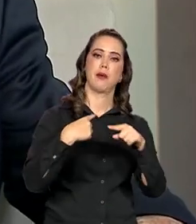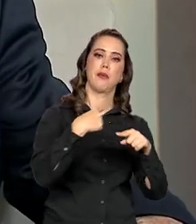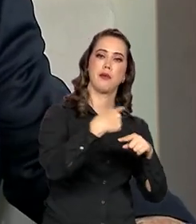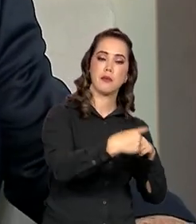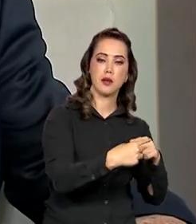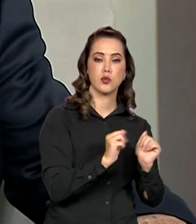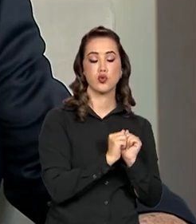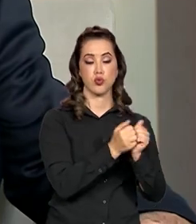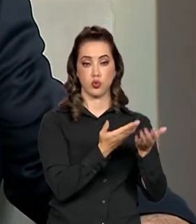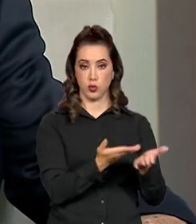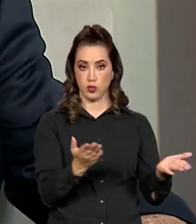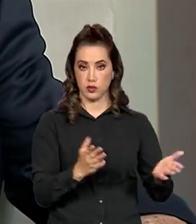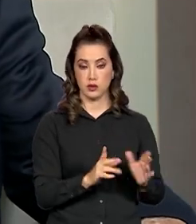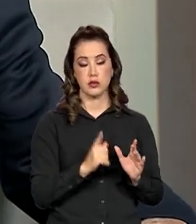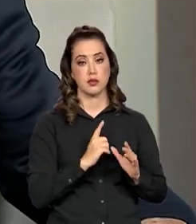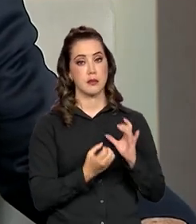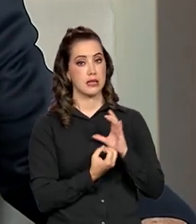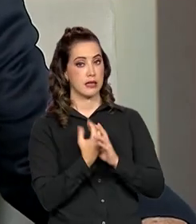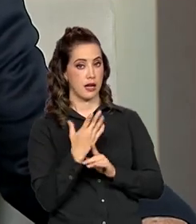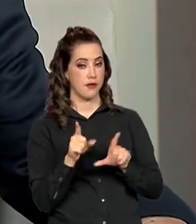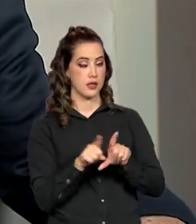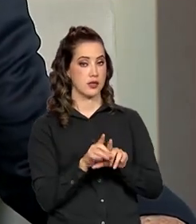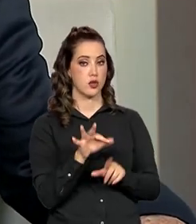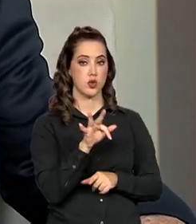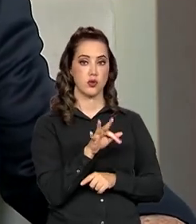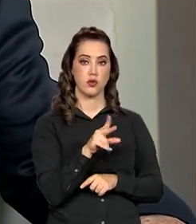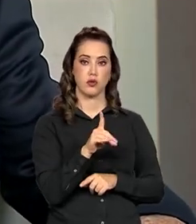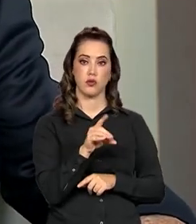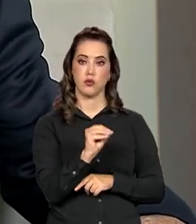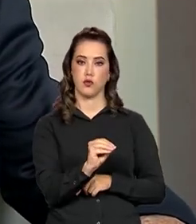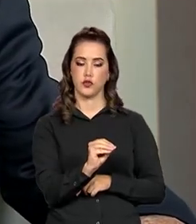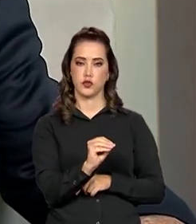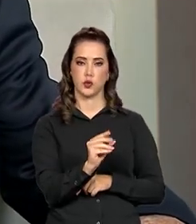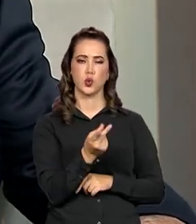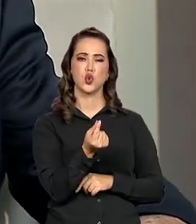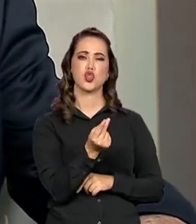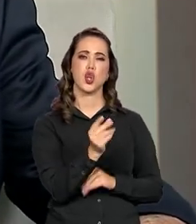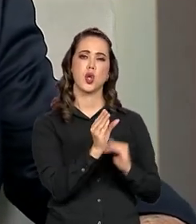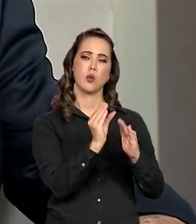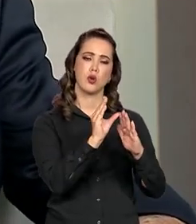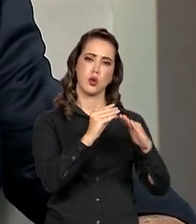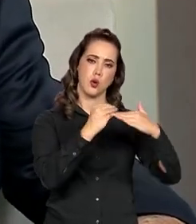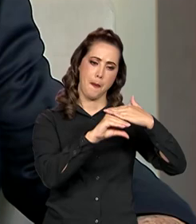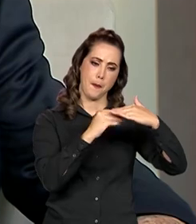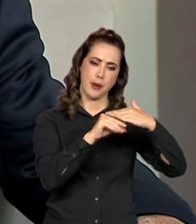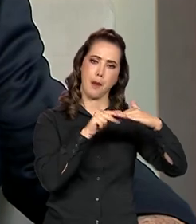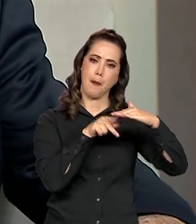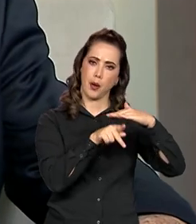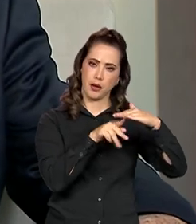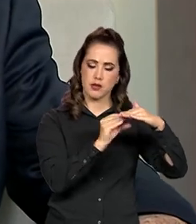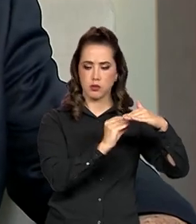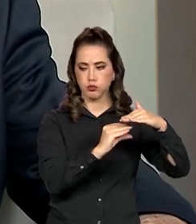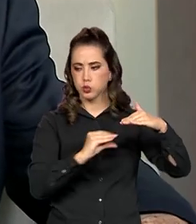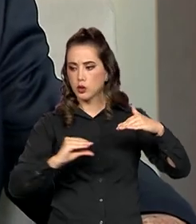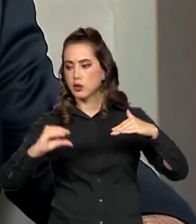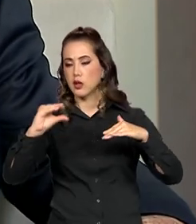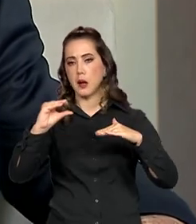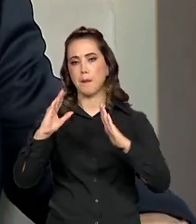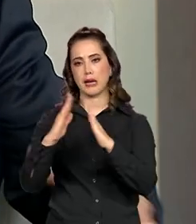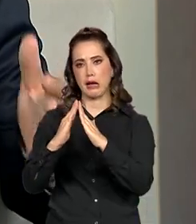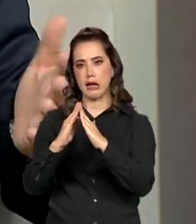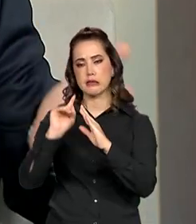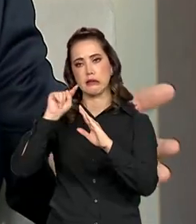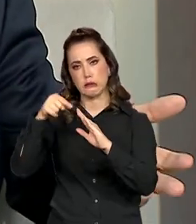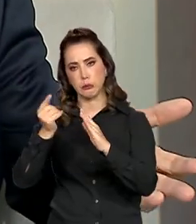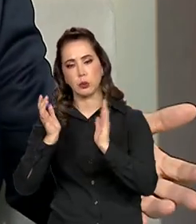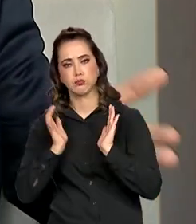Paralelo a isso, constituía-se um fundo para investimento em habitação, primeiramente, depois habitação e saneamento,